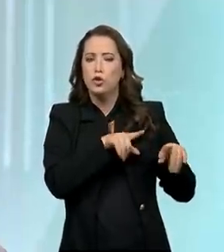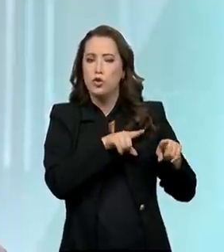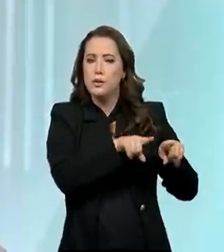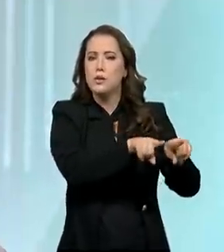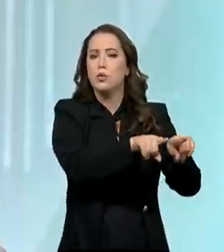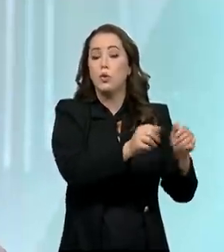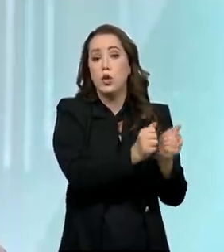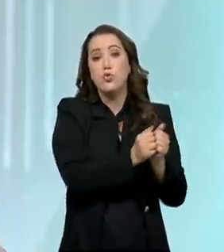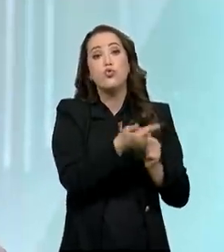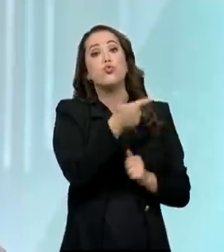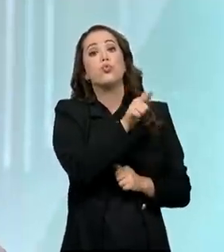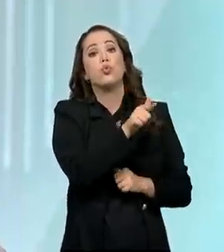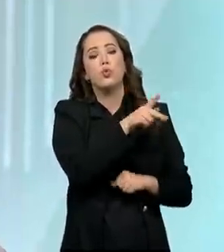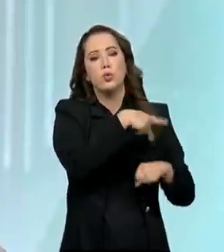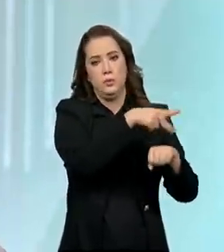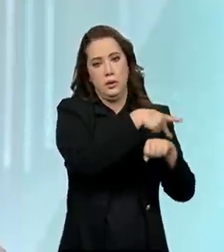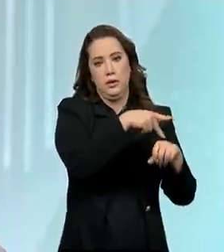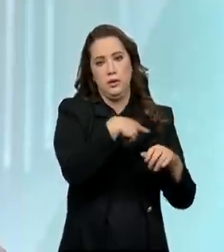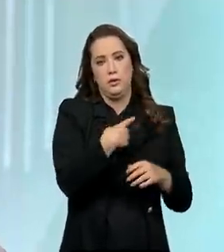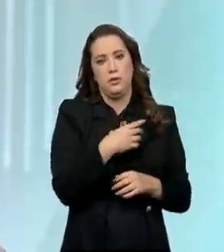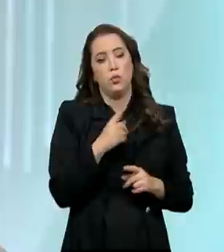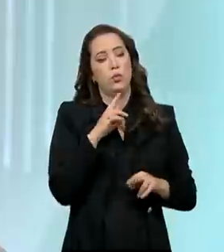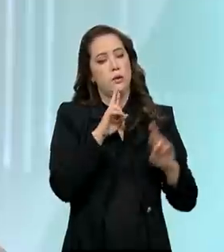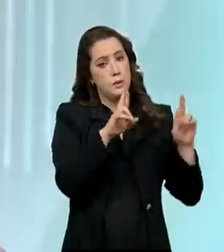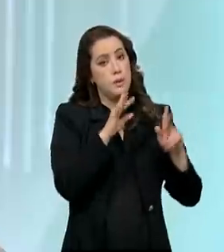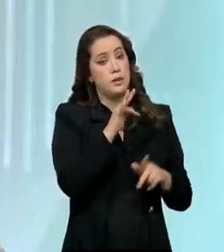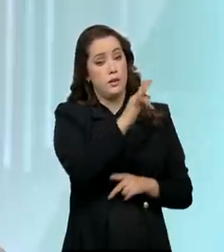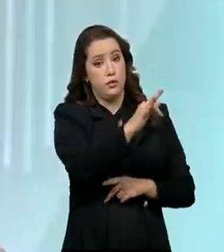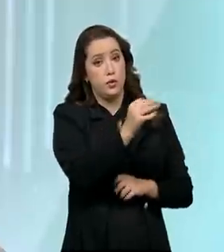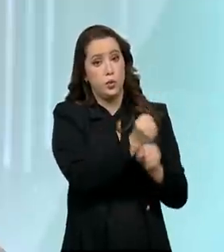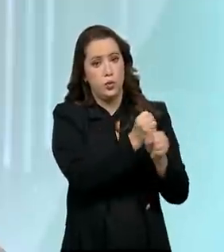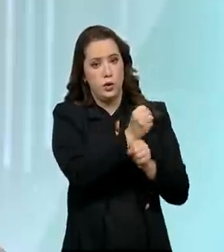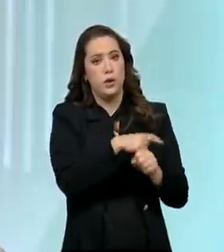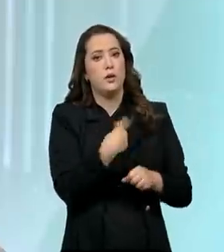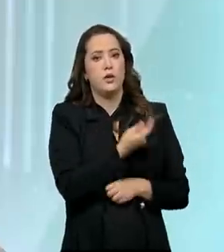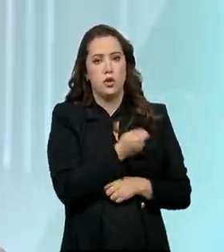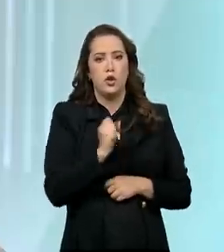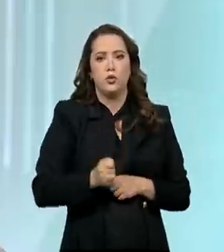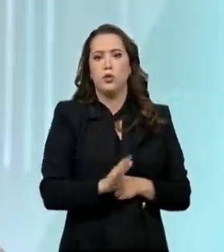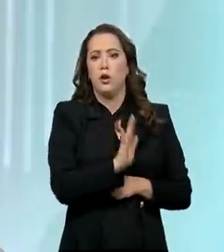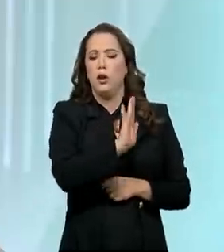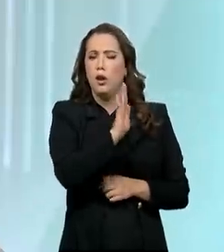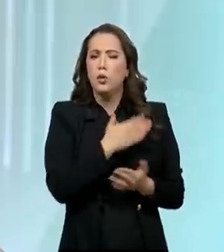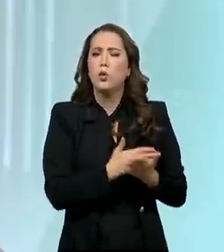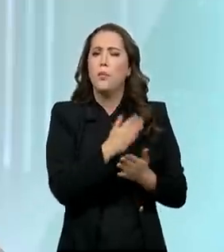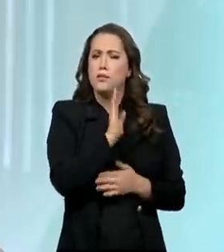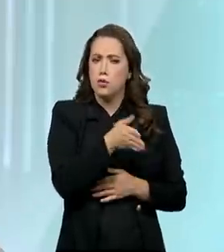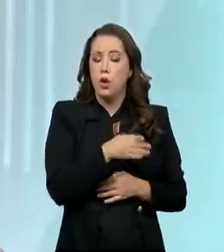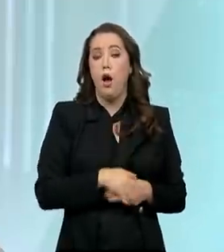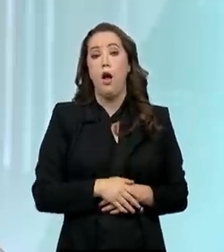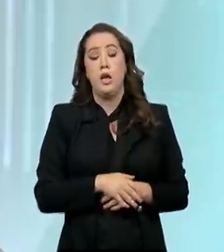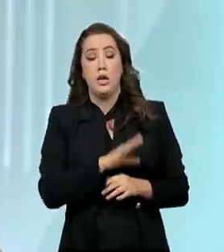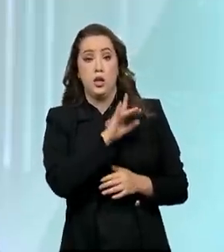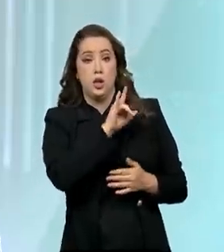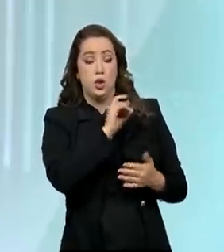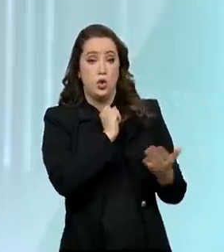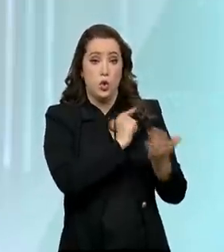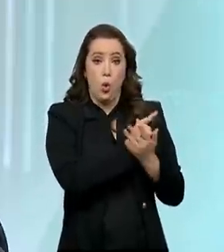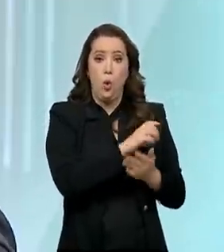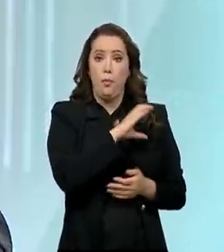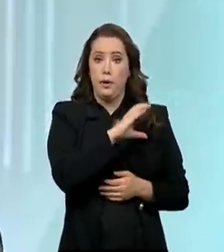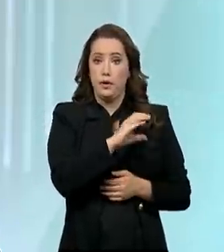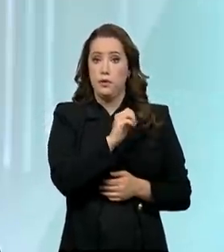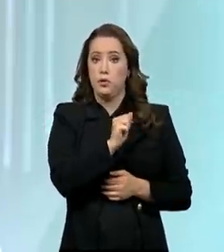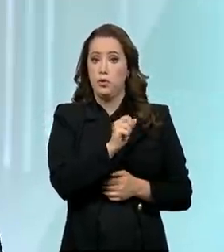O nosso objetivo é que já no ano que vem, a gente faça leilões de compra de carbono. Como é que funcionaria isso? O banco vai ao